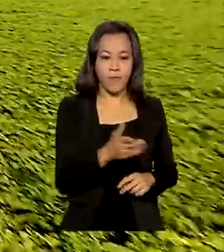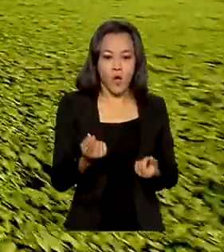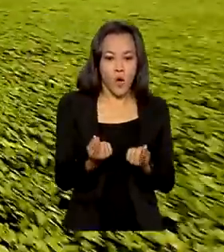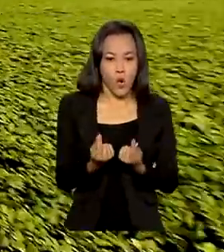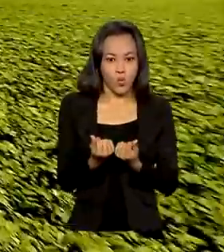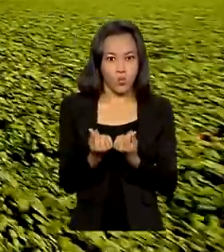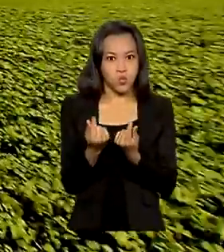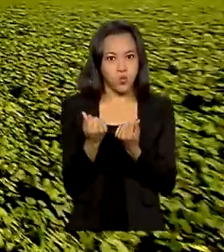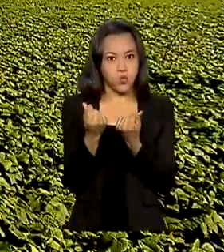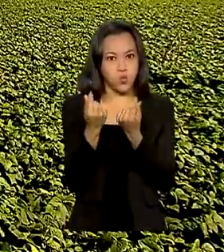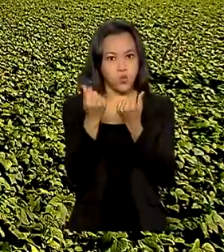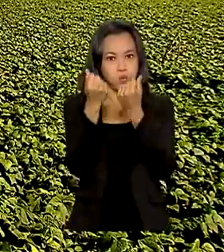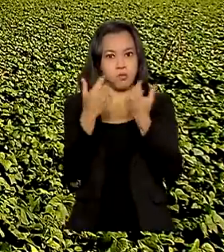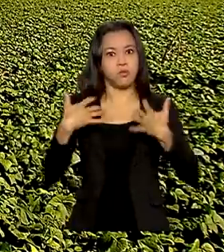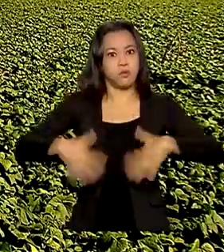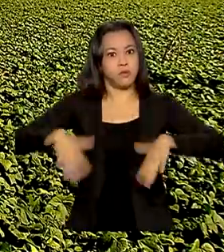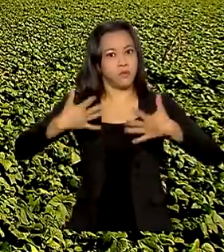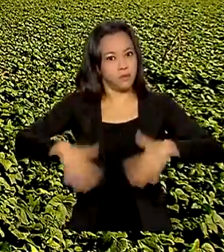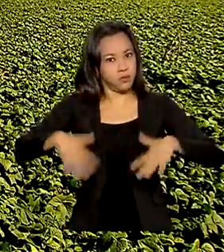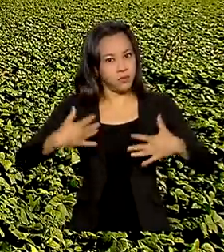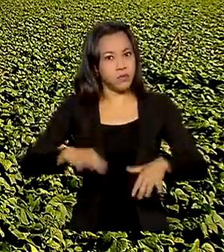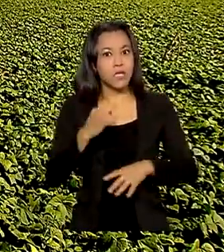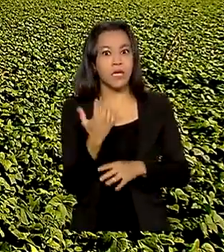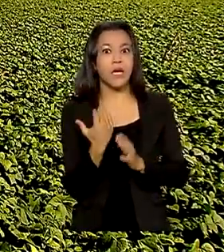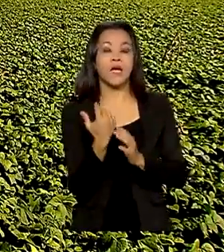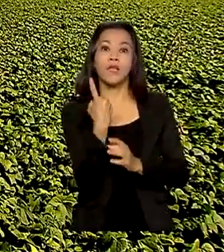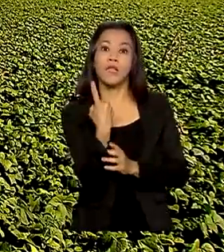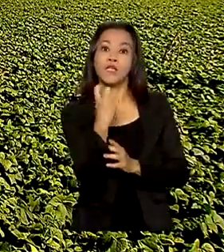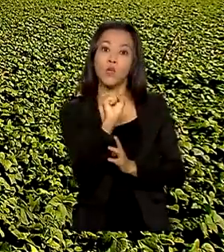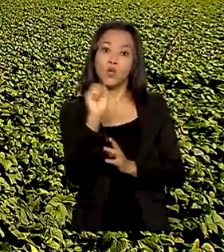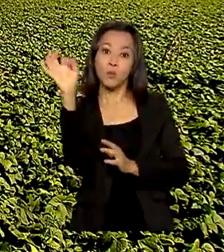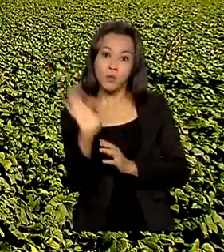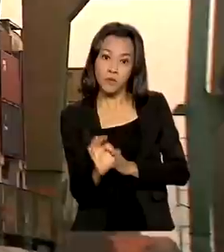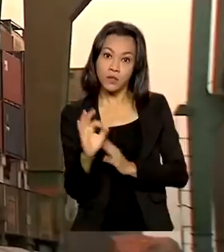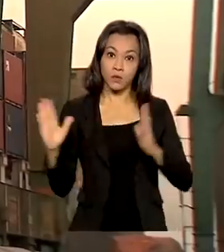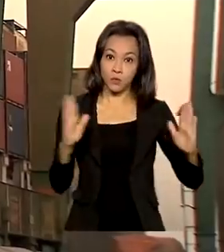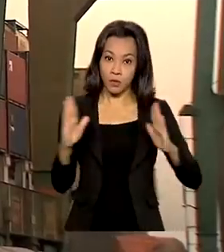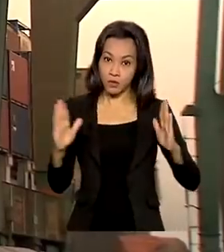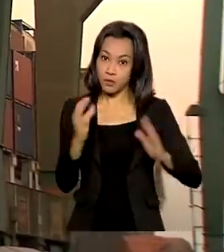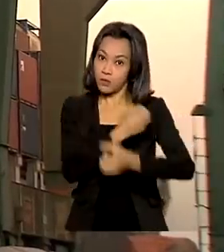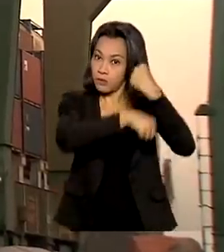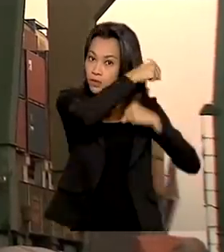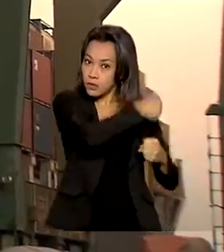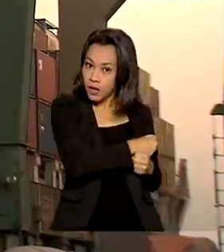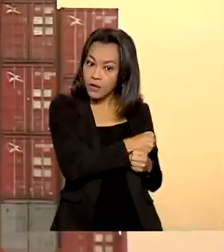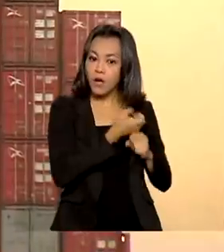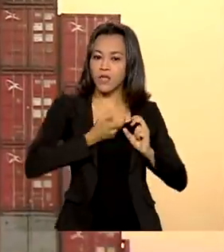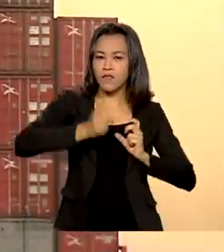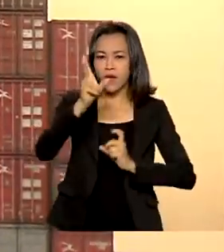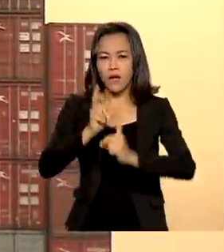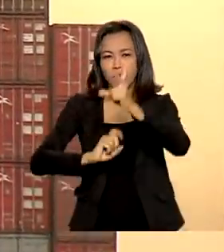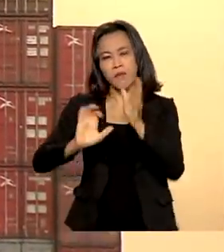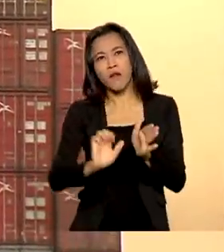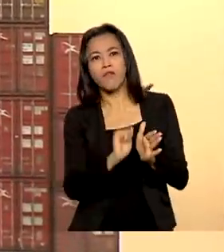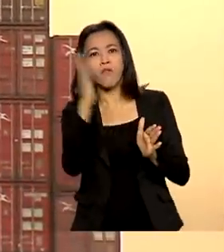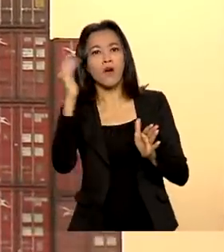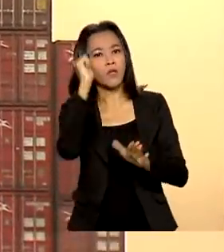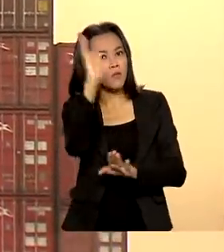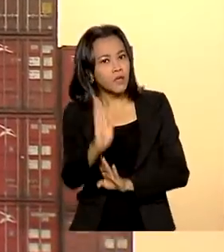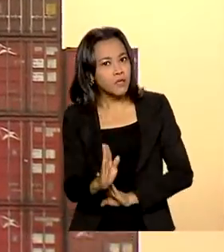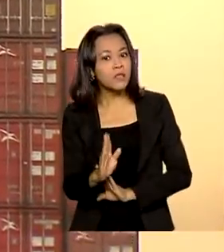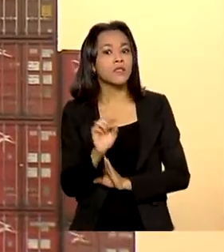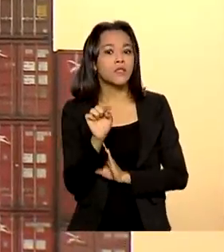exportações no agronegócio cresceu 18% em 2021. As vendas para o exterior aumentaram 16